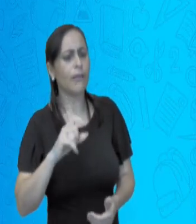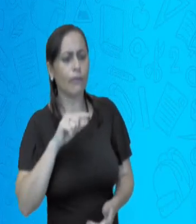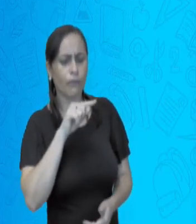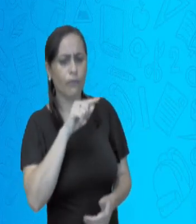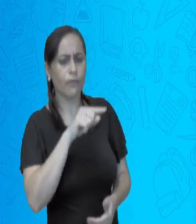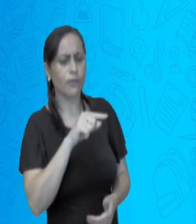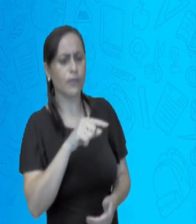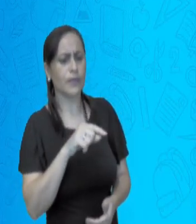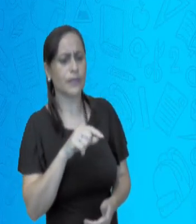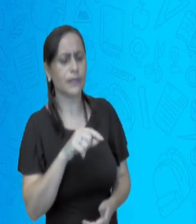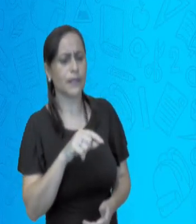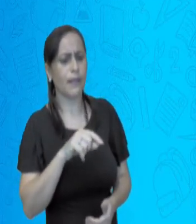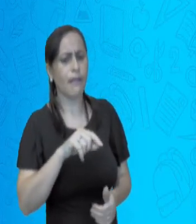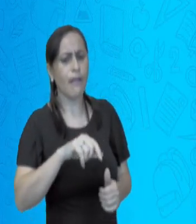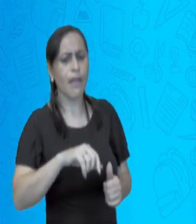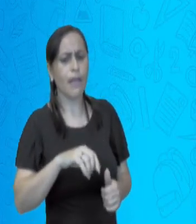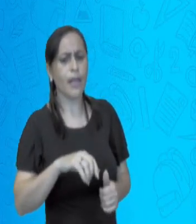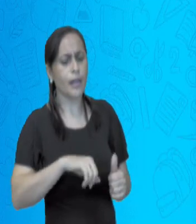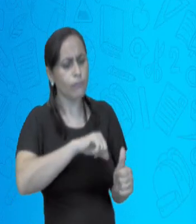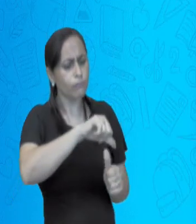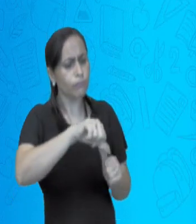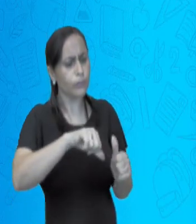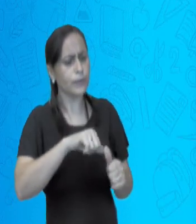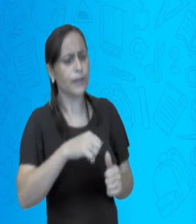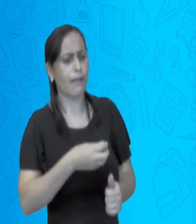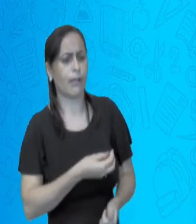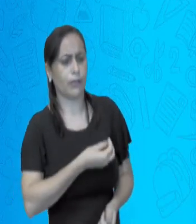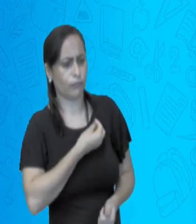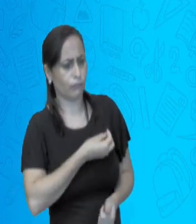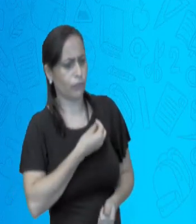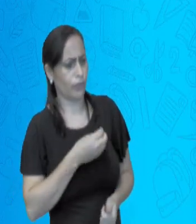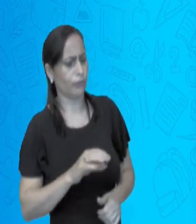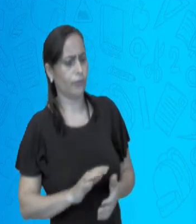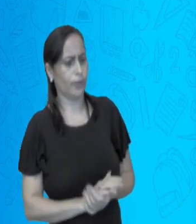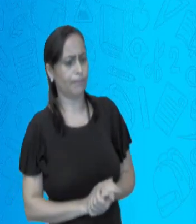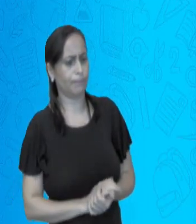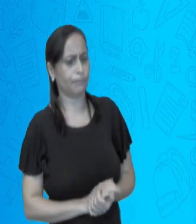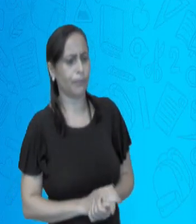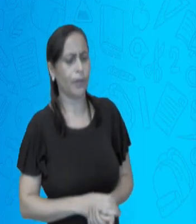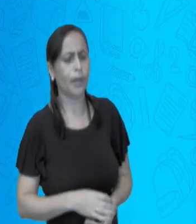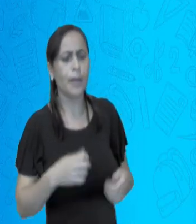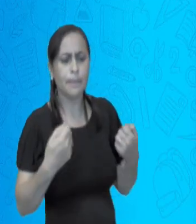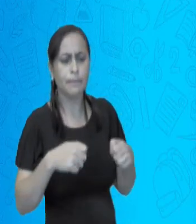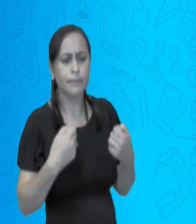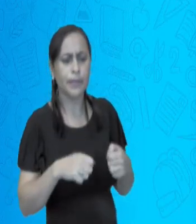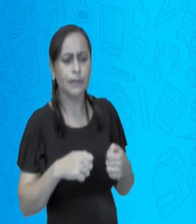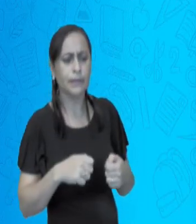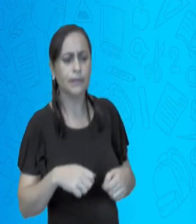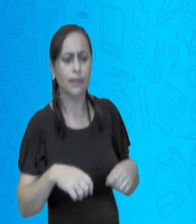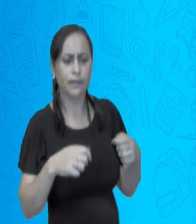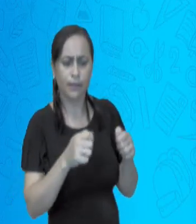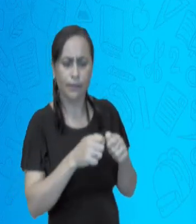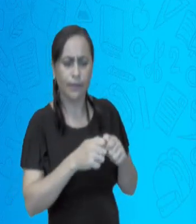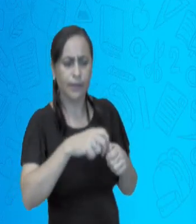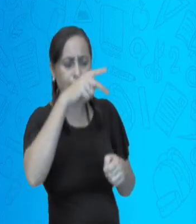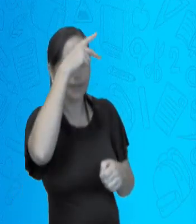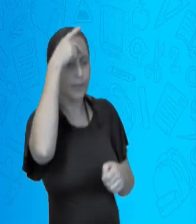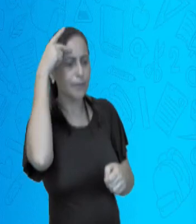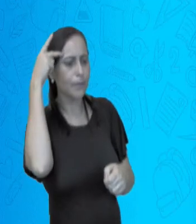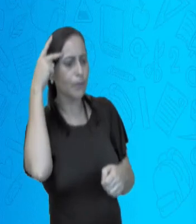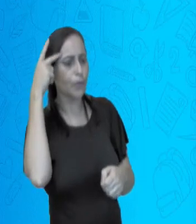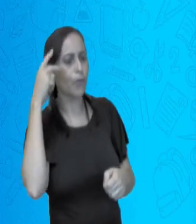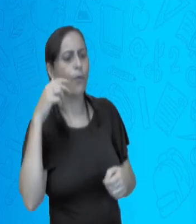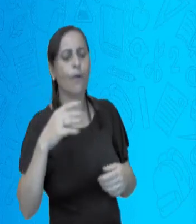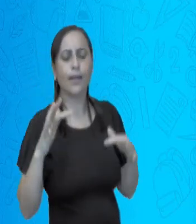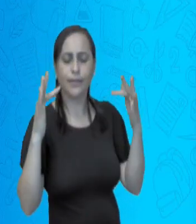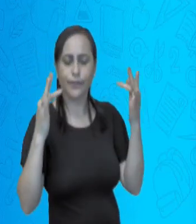quero me casar com um rei que queira o bem do povo e que faça o povo feliz. Ah, mas a festança do casamento, a